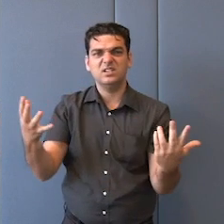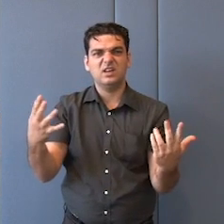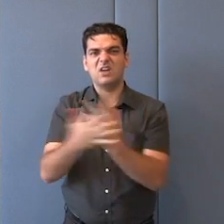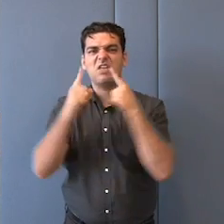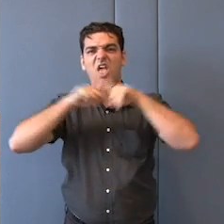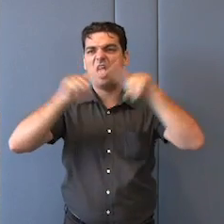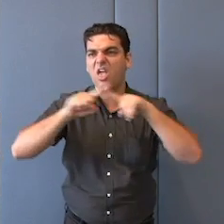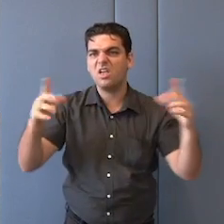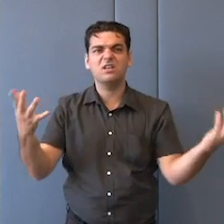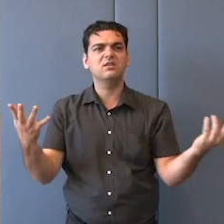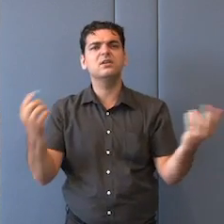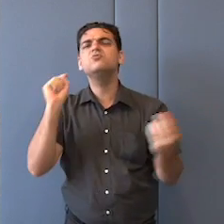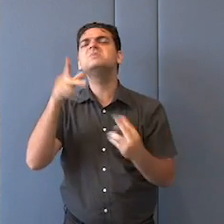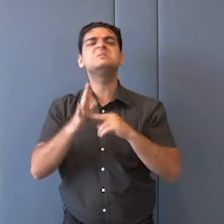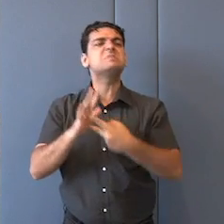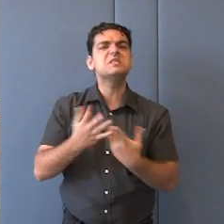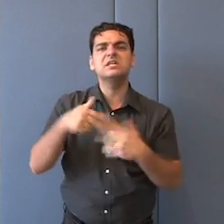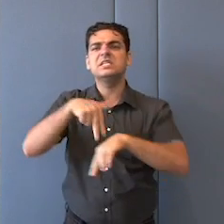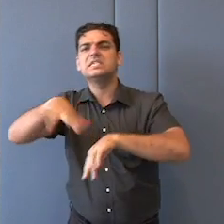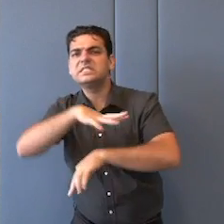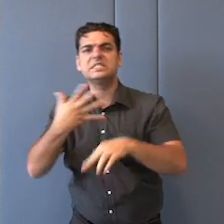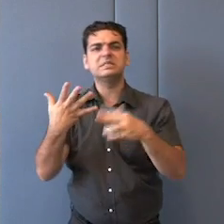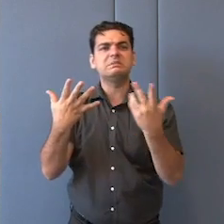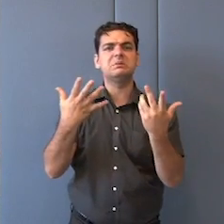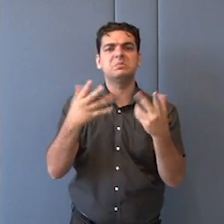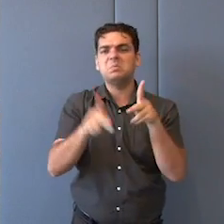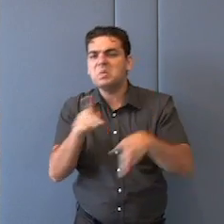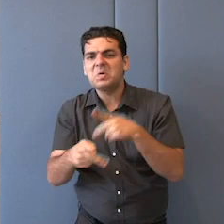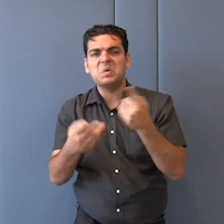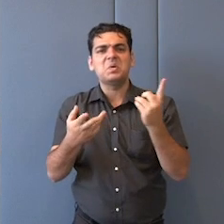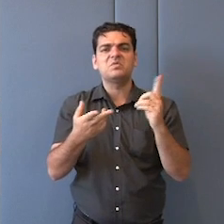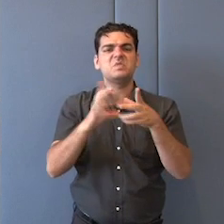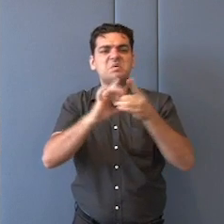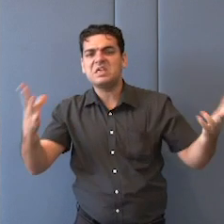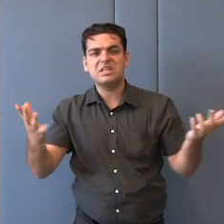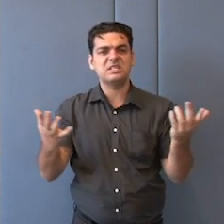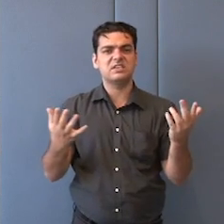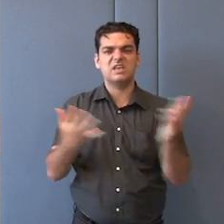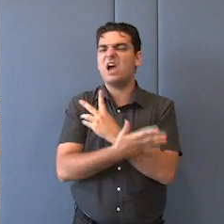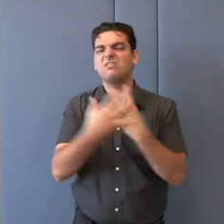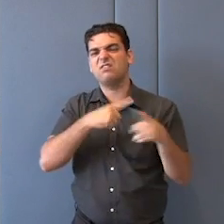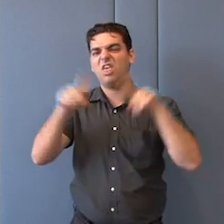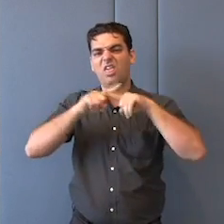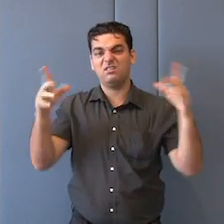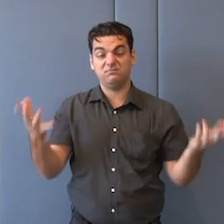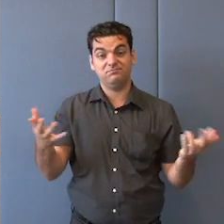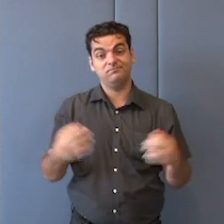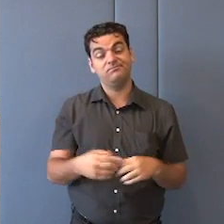as nações, a existência das nações, a vitalidade das nações.